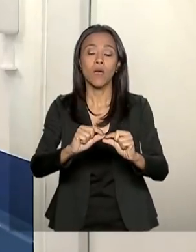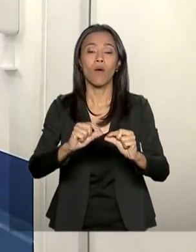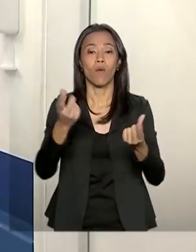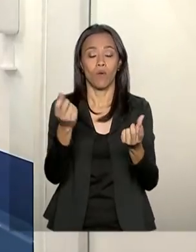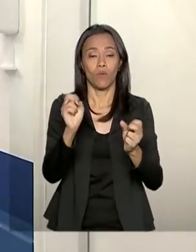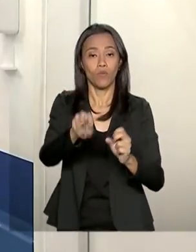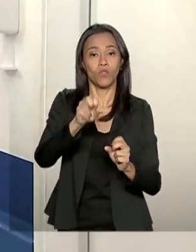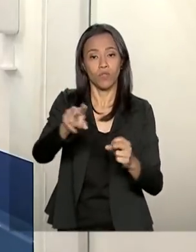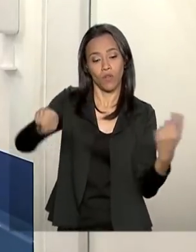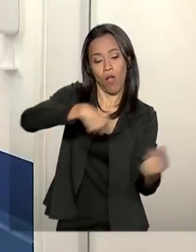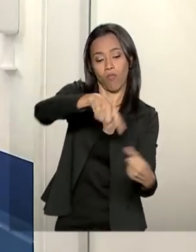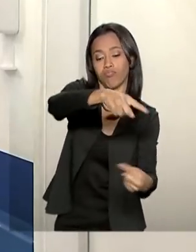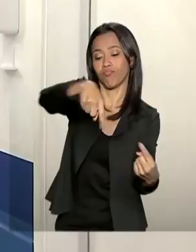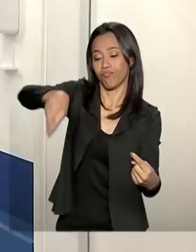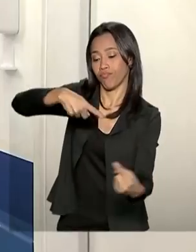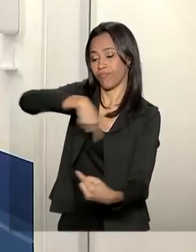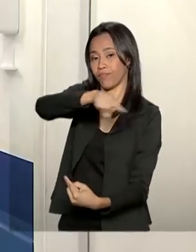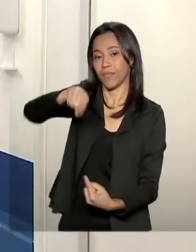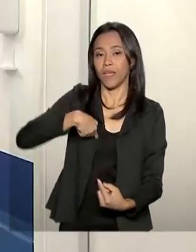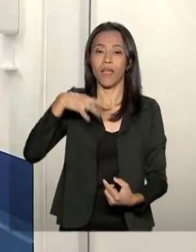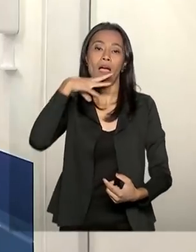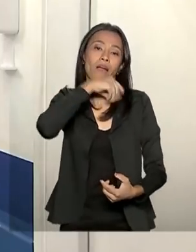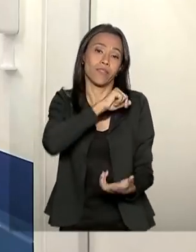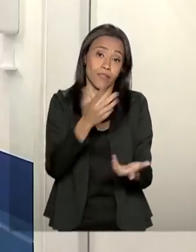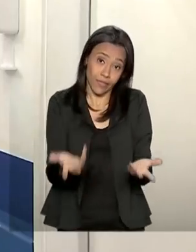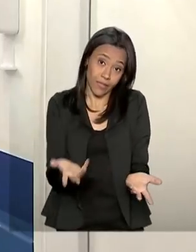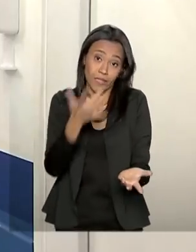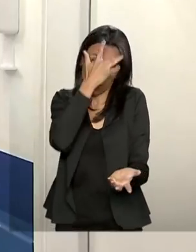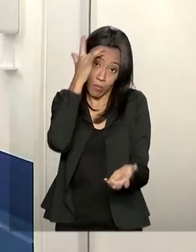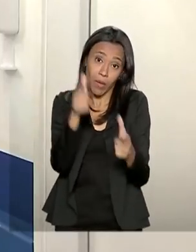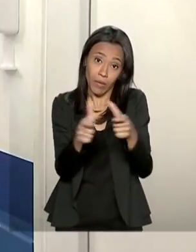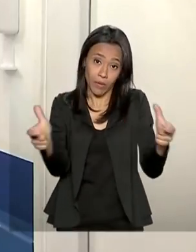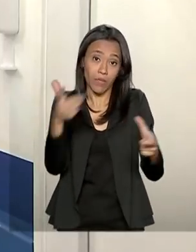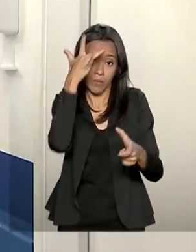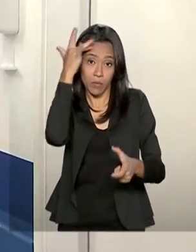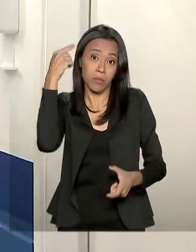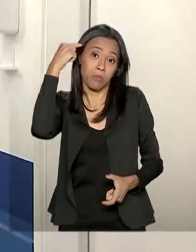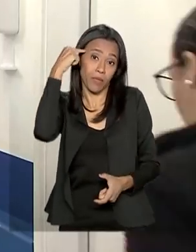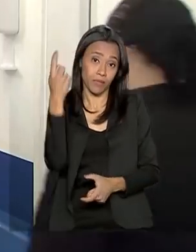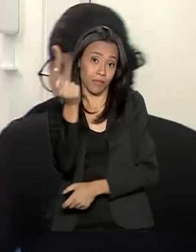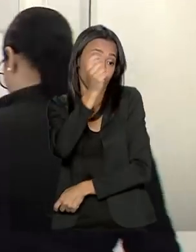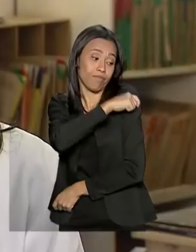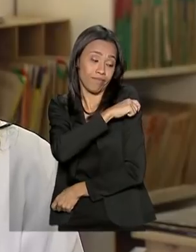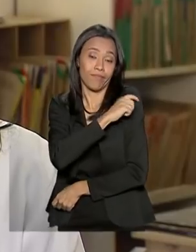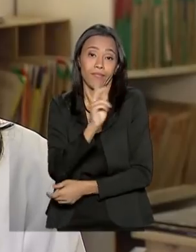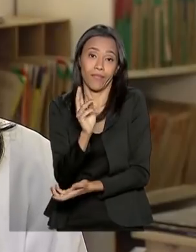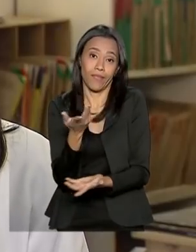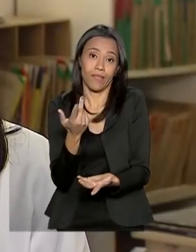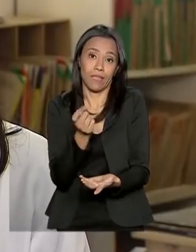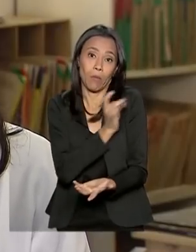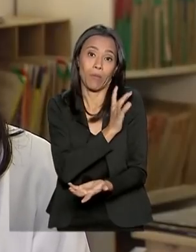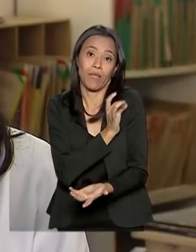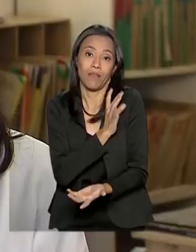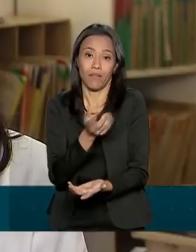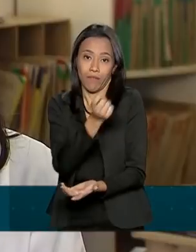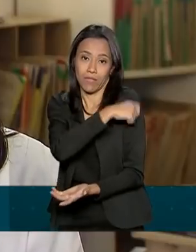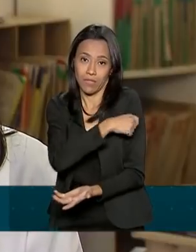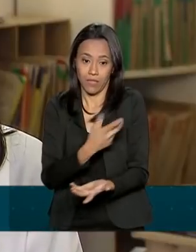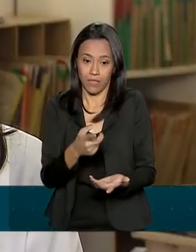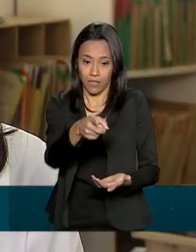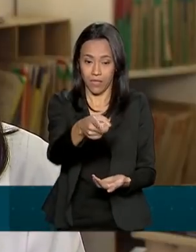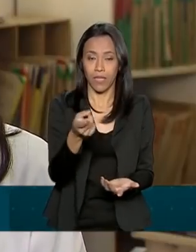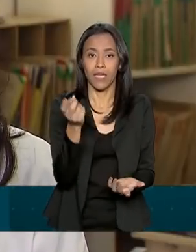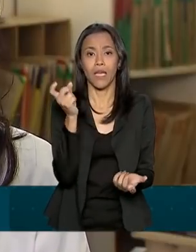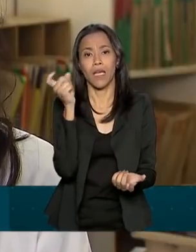principalmente uma falsa ideia que muitas pessoas têm a respeito da vacina, gripe. Tem aquele mito, né?